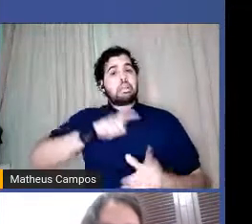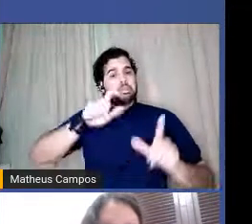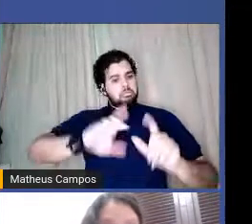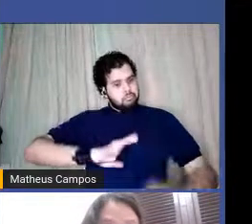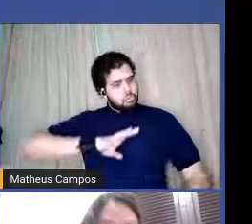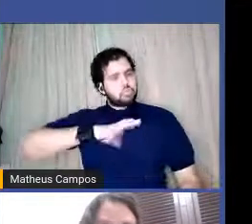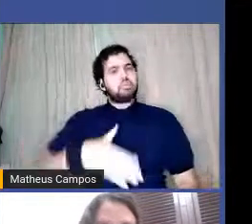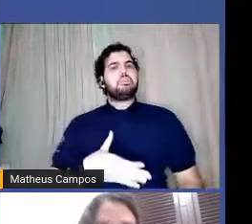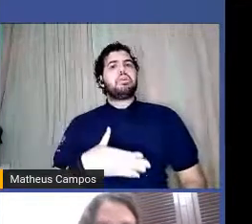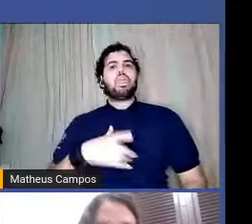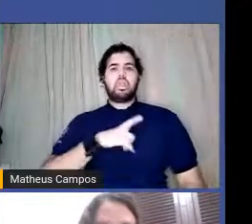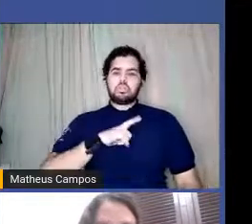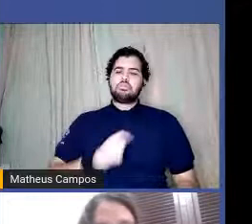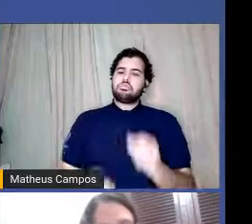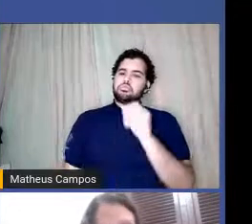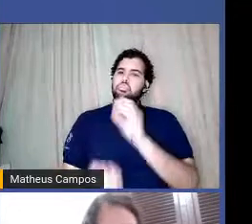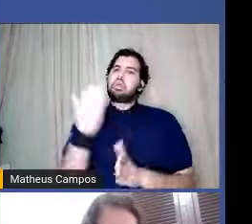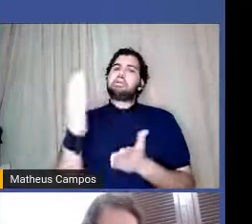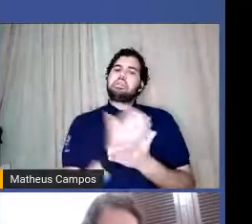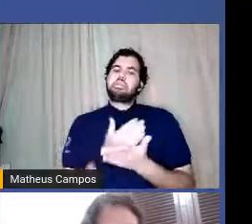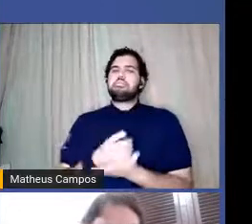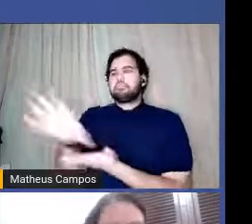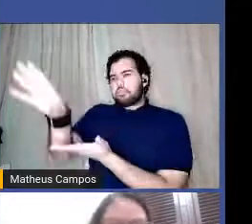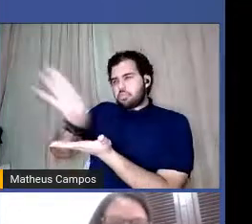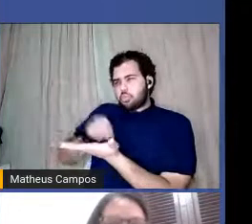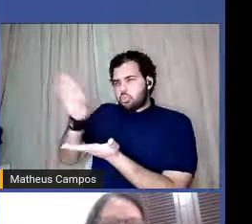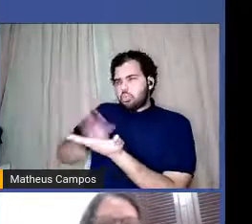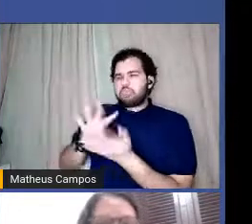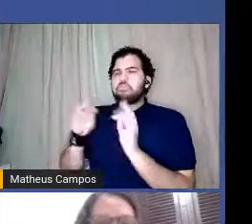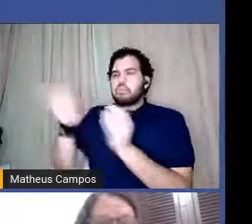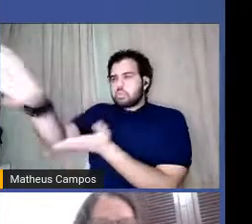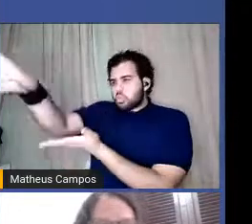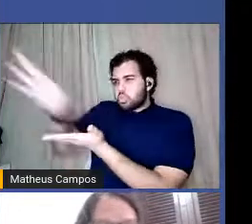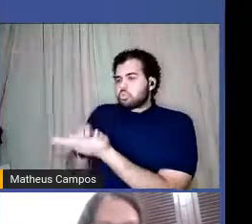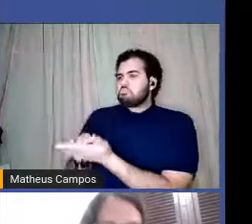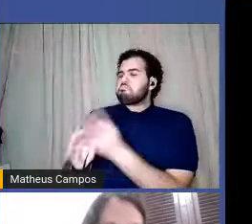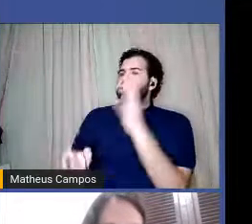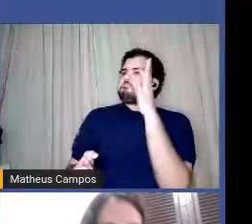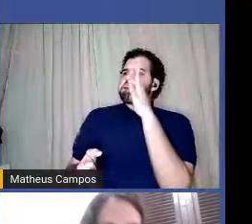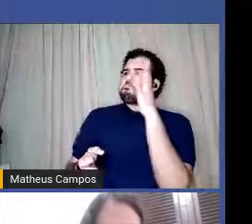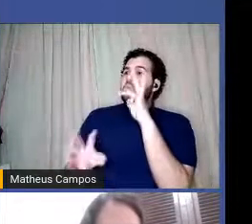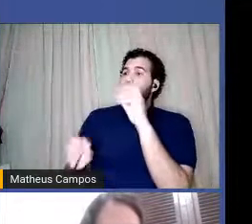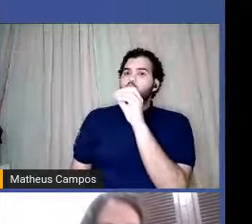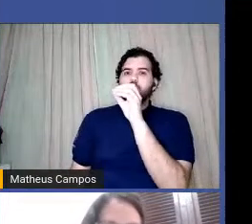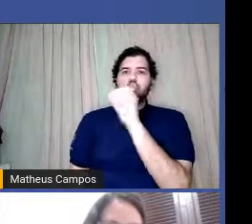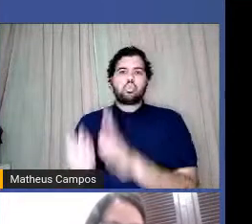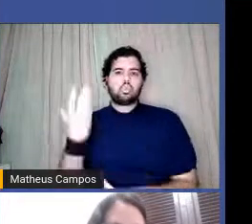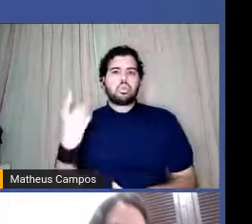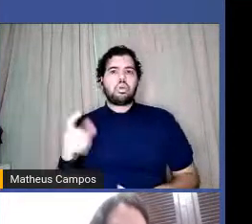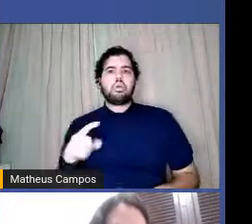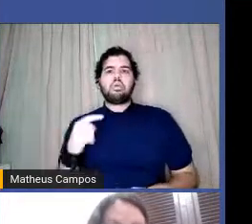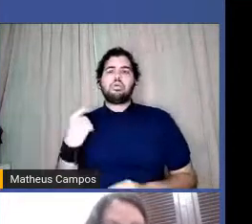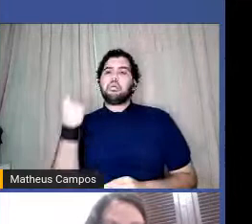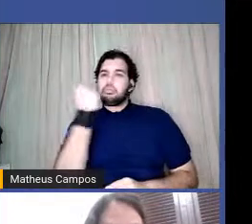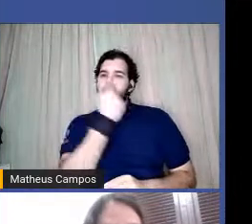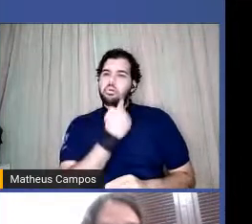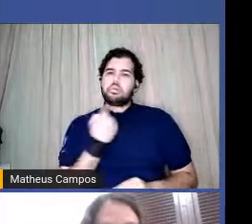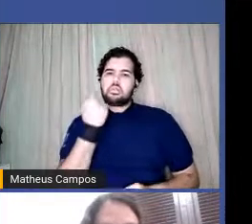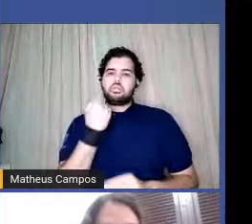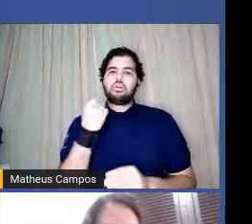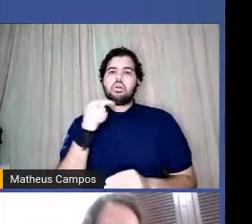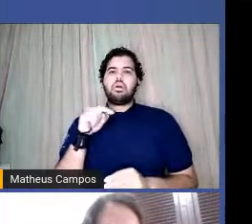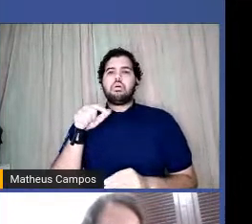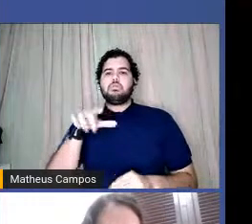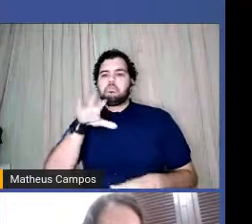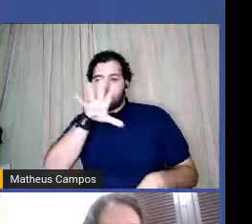meu livro, assim, eu me inspirei muito nela e na produção dela, né? Essa zine, Na Boca do Dragão da América Latina, também é